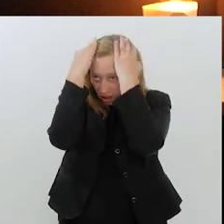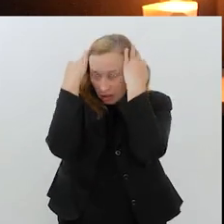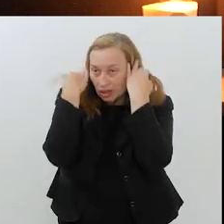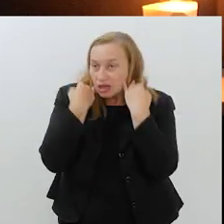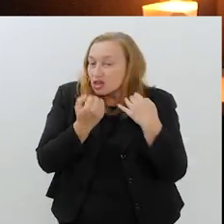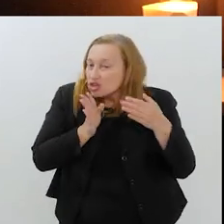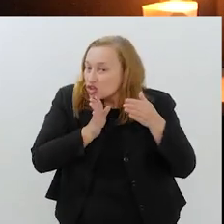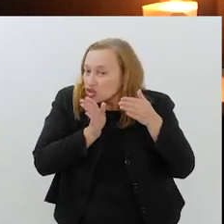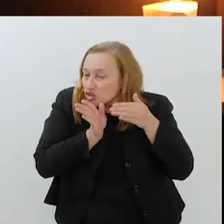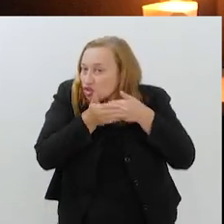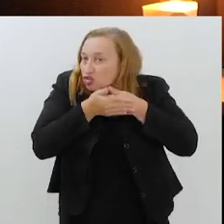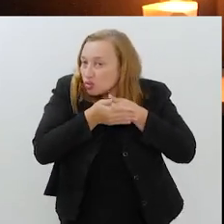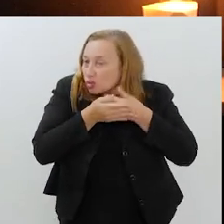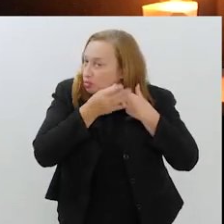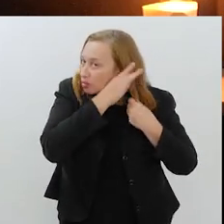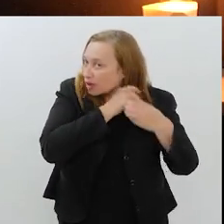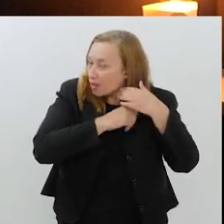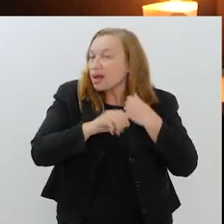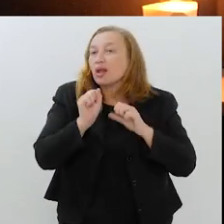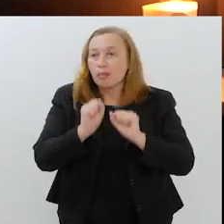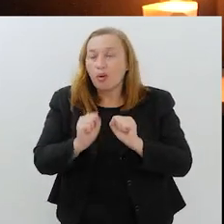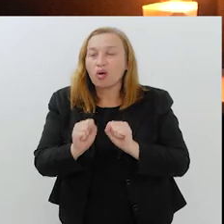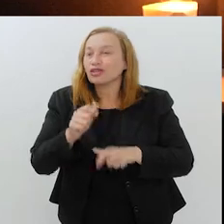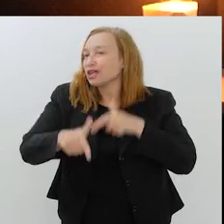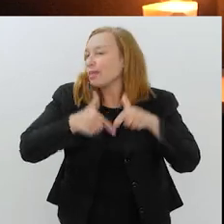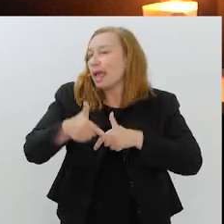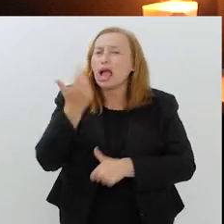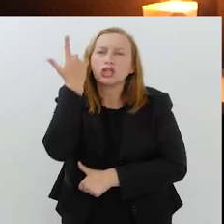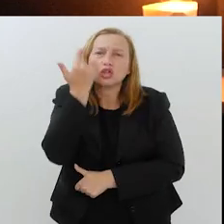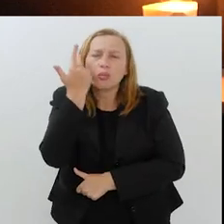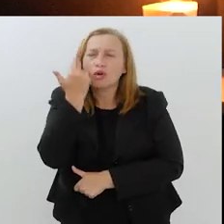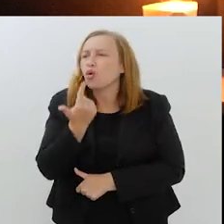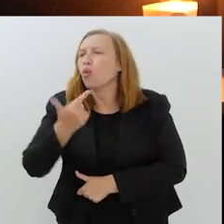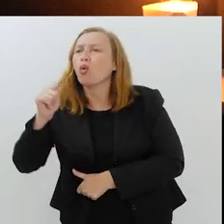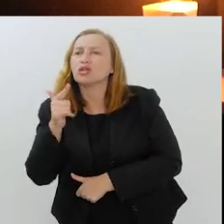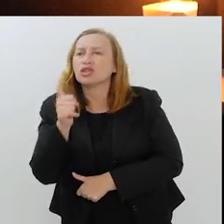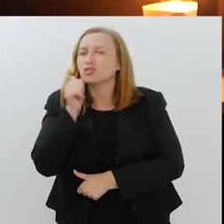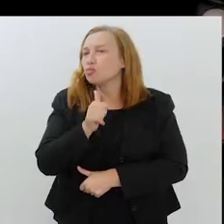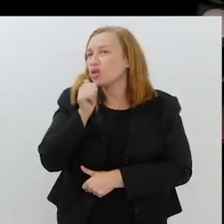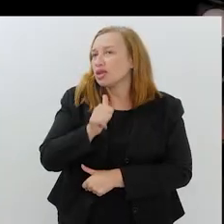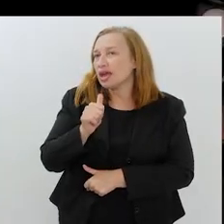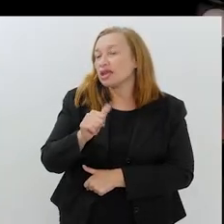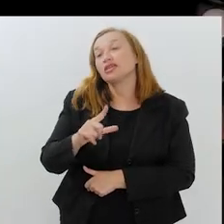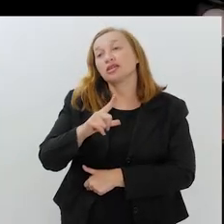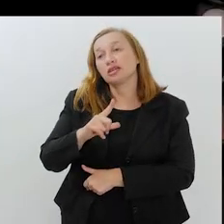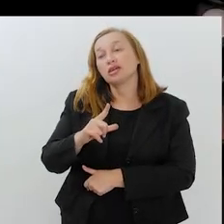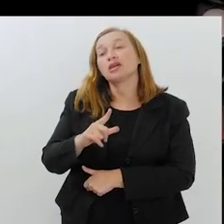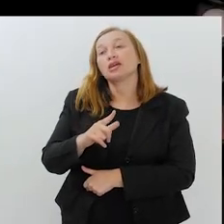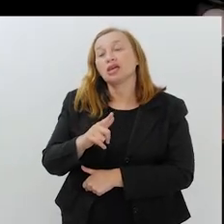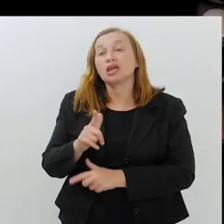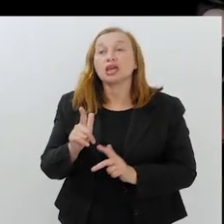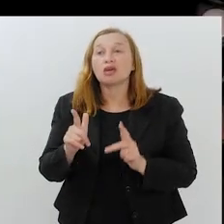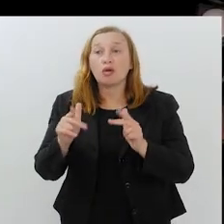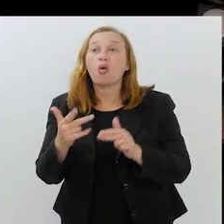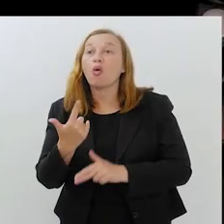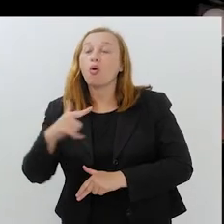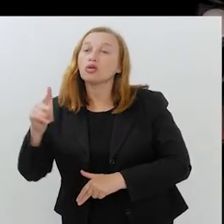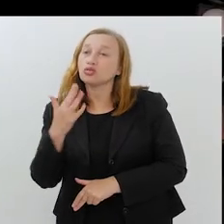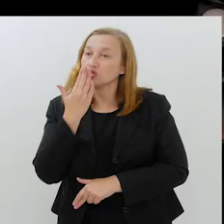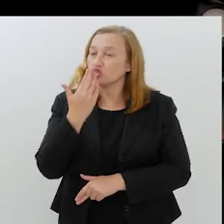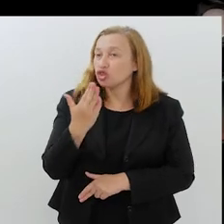cabelo. e ela pode trabalhar com o que ela quiser. Como tantas outras religiões também